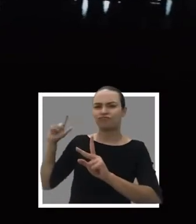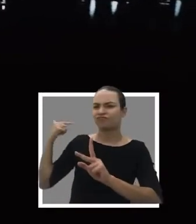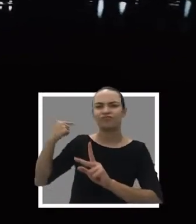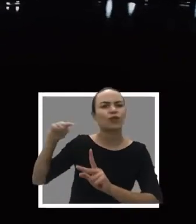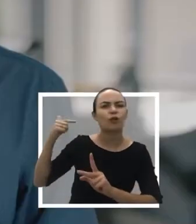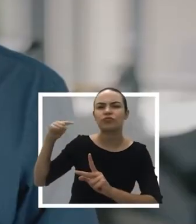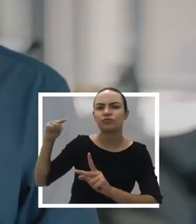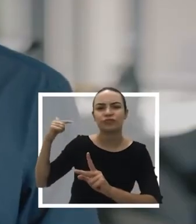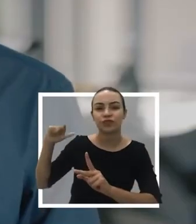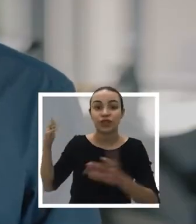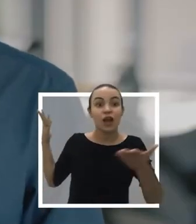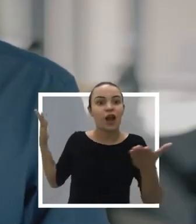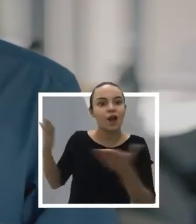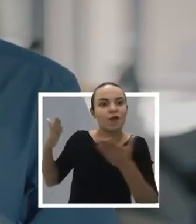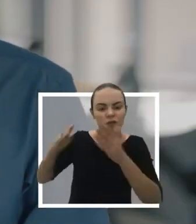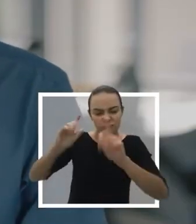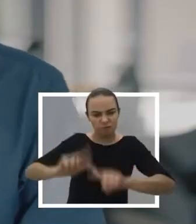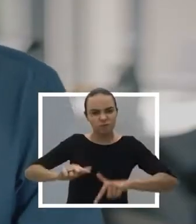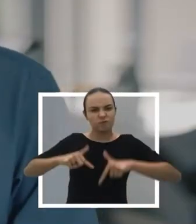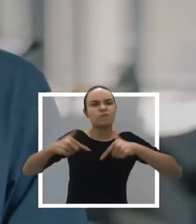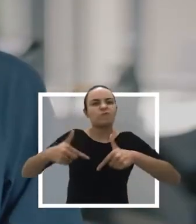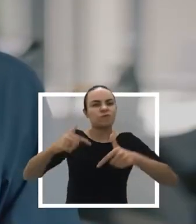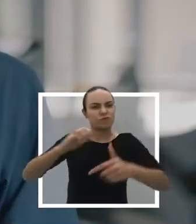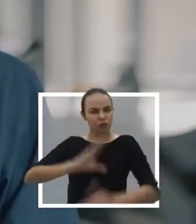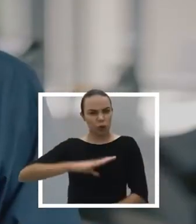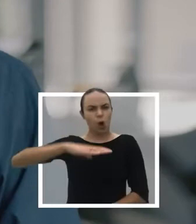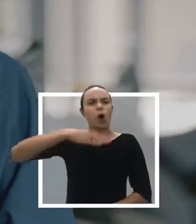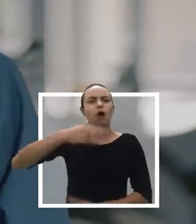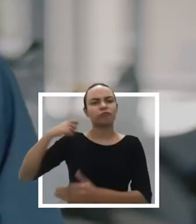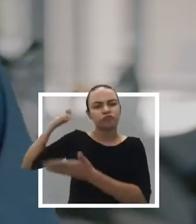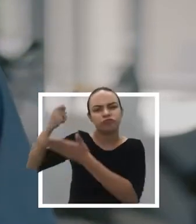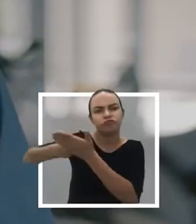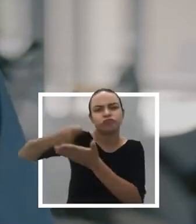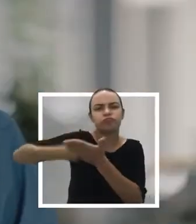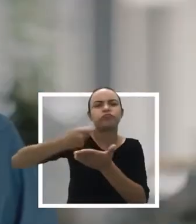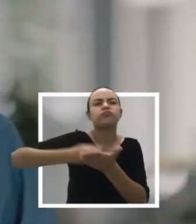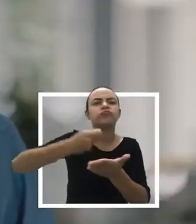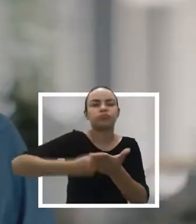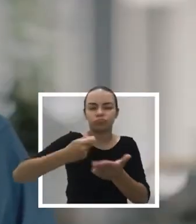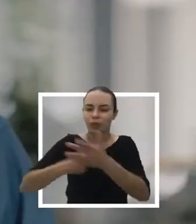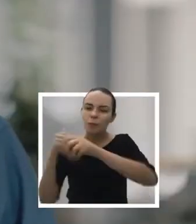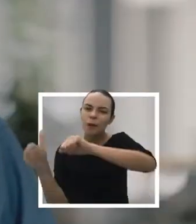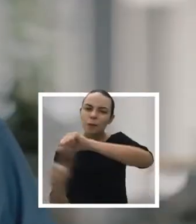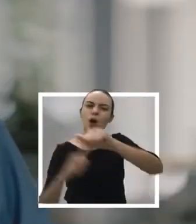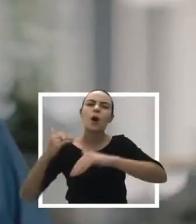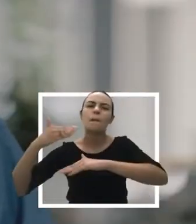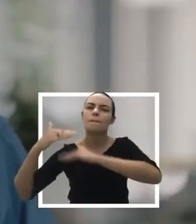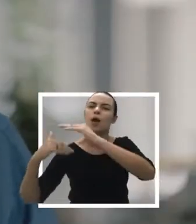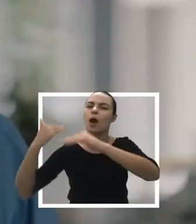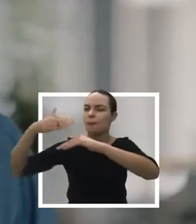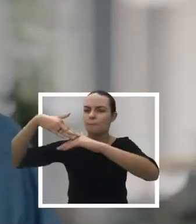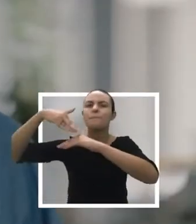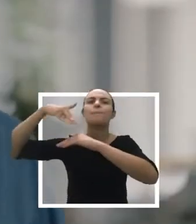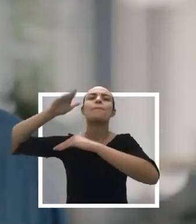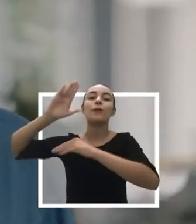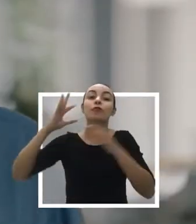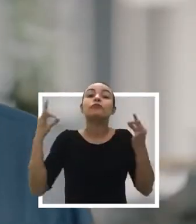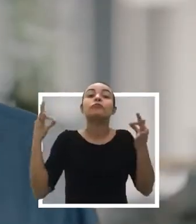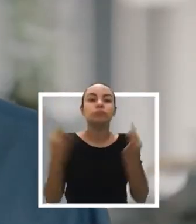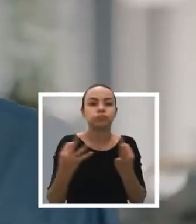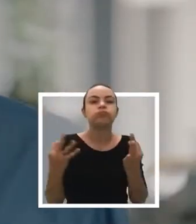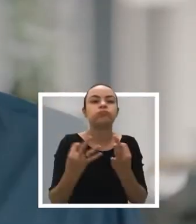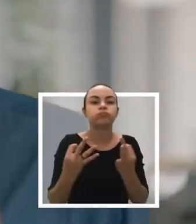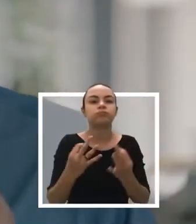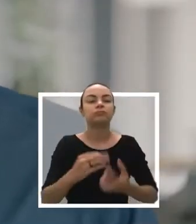Estamos fazendo aquilo que não fizeram no passado, enfrentando o que não tiveram coragem de enfrentar.